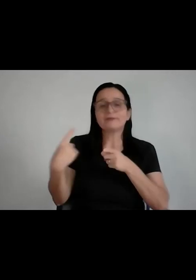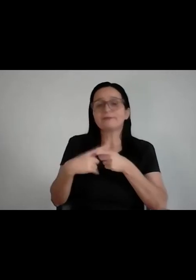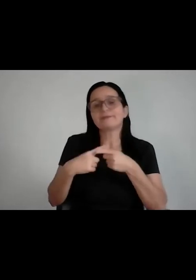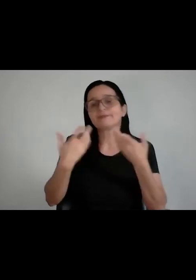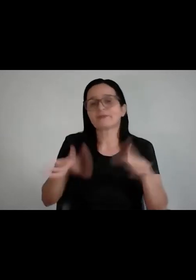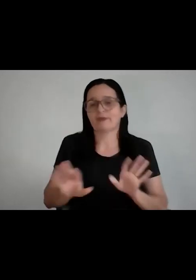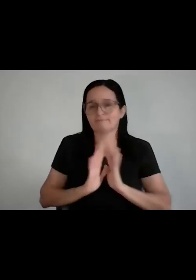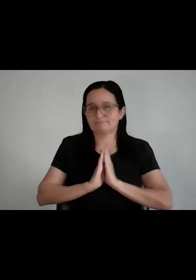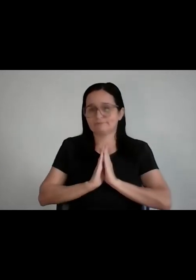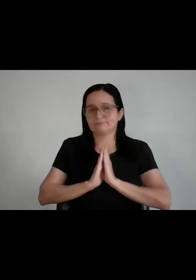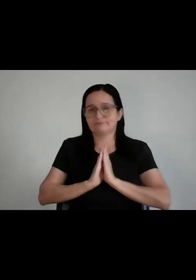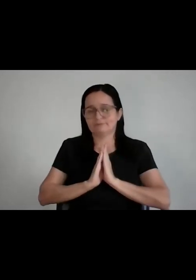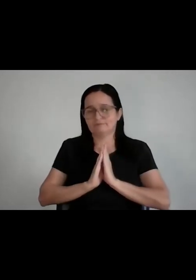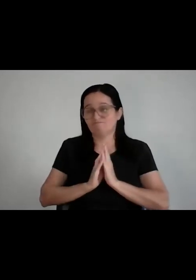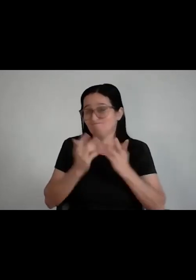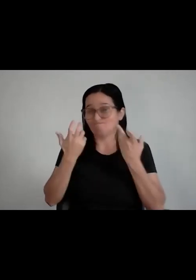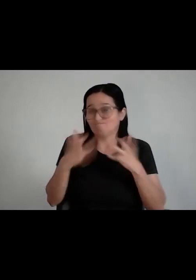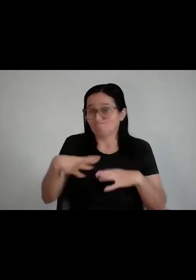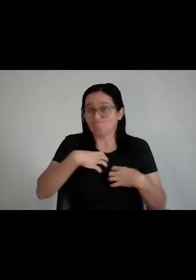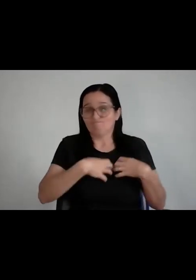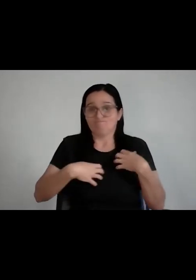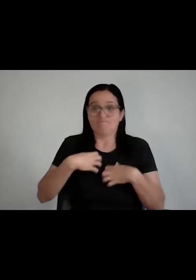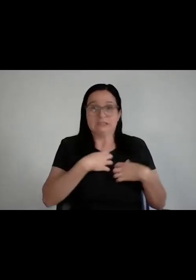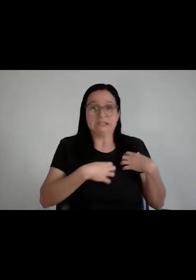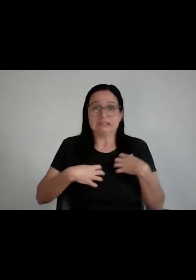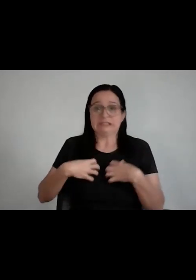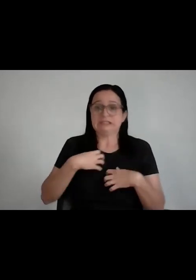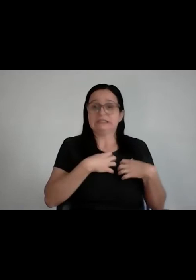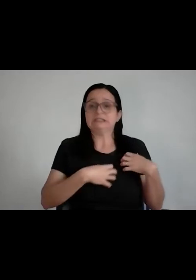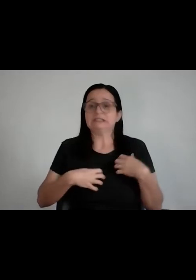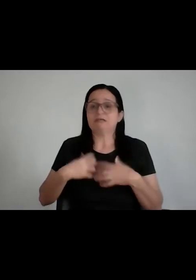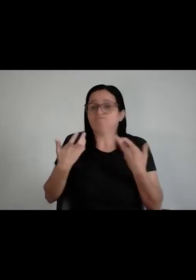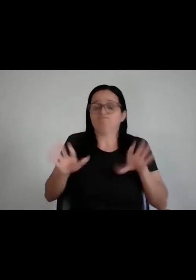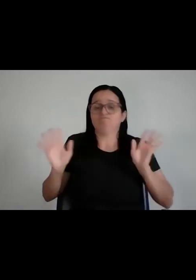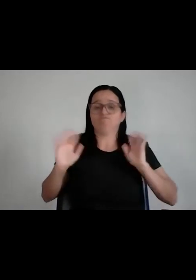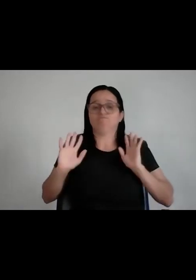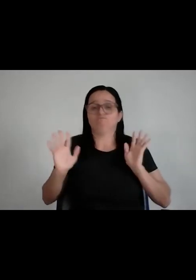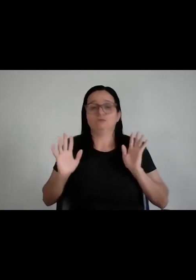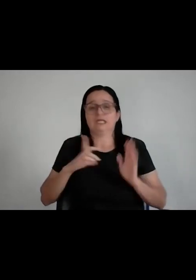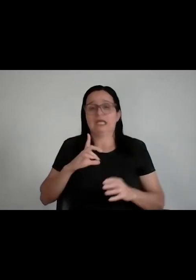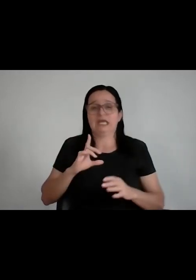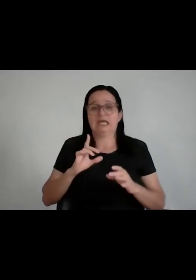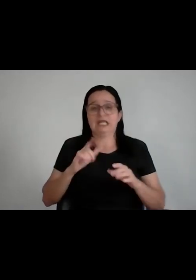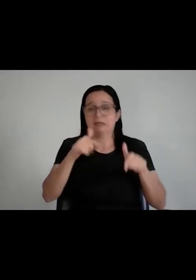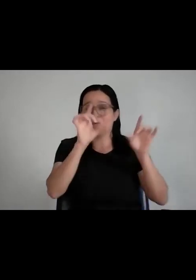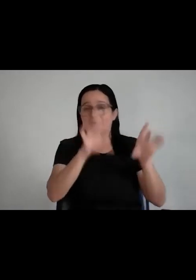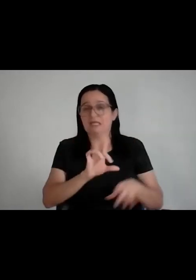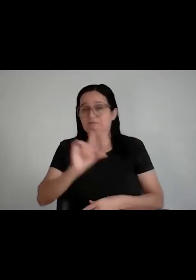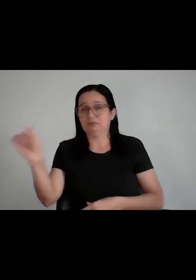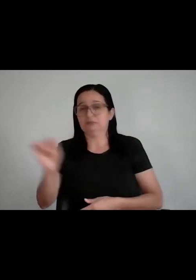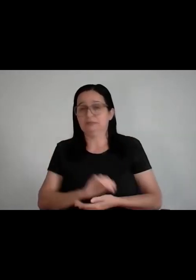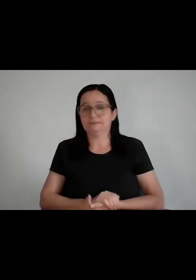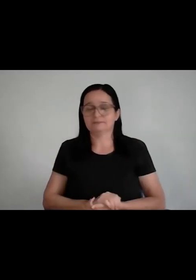situação que é muito desconfortável. Aí ela começa a se boicotar, aí faz de tudo, aí sai do emprego. Aí tem aquela